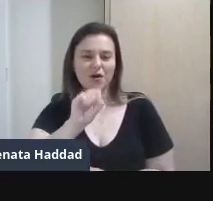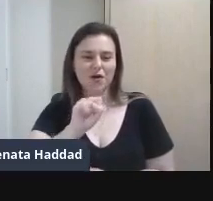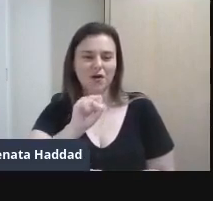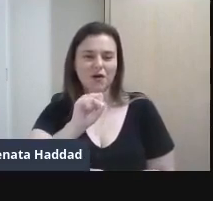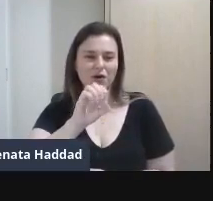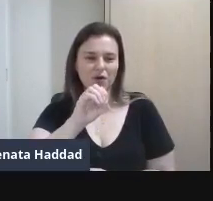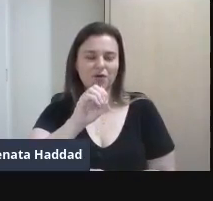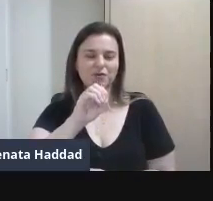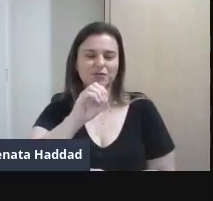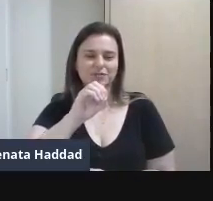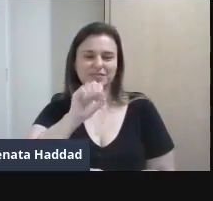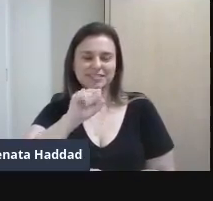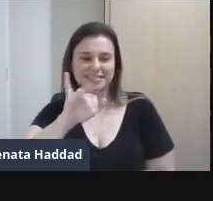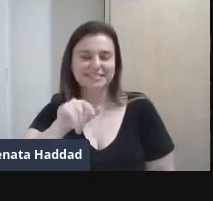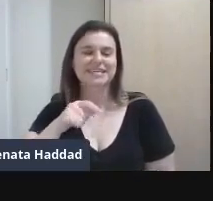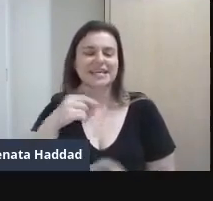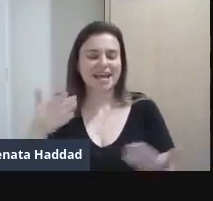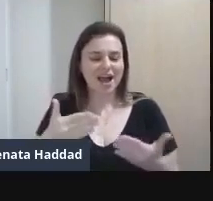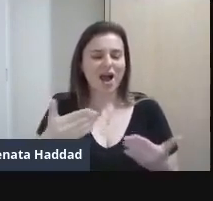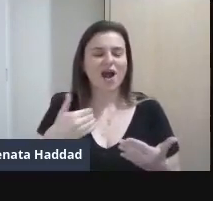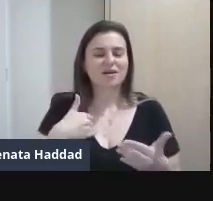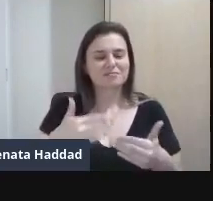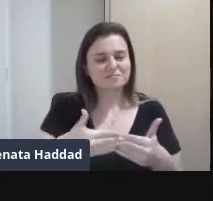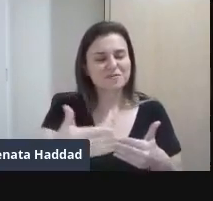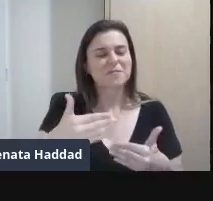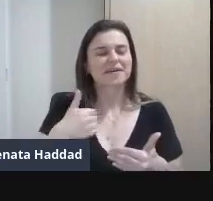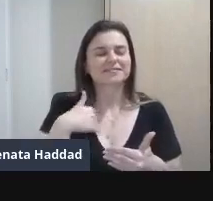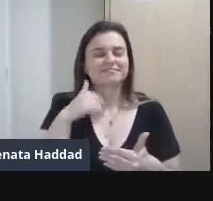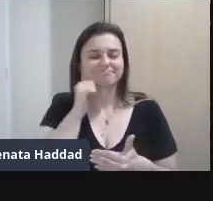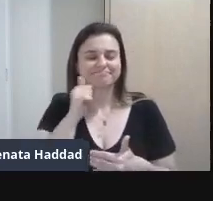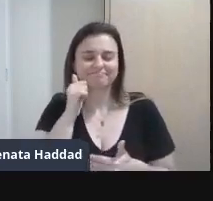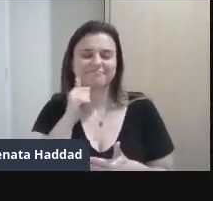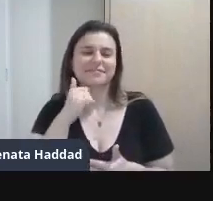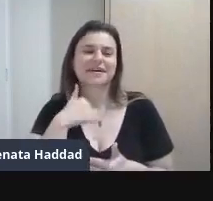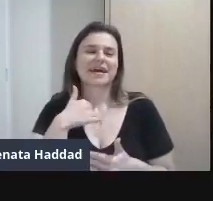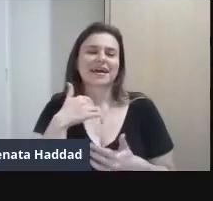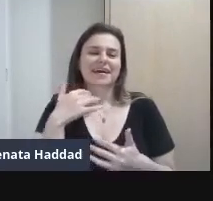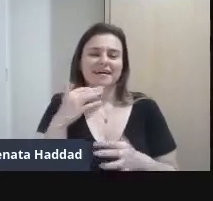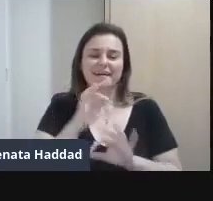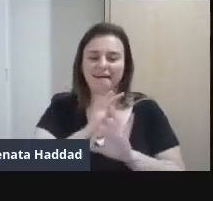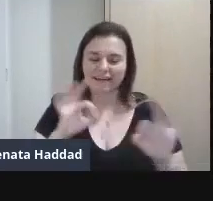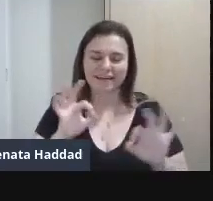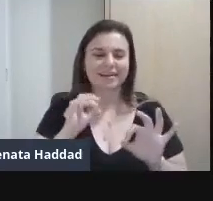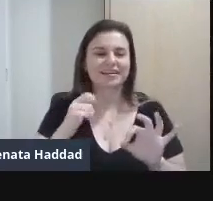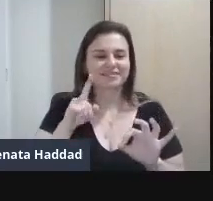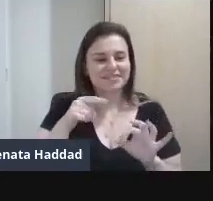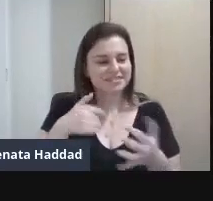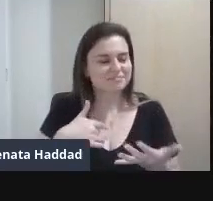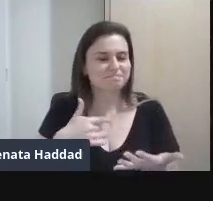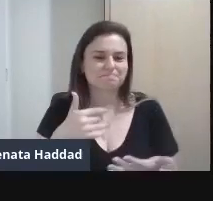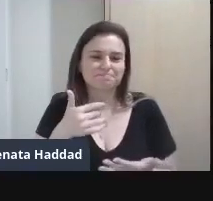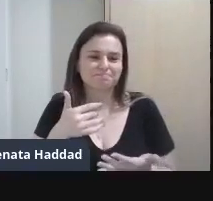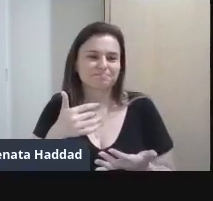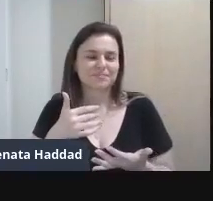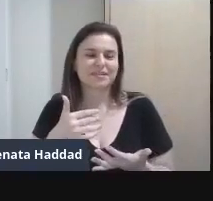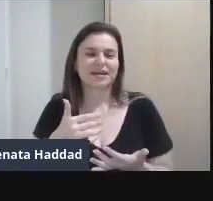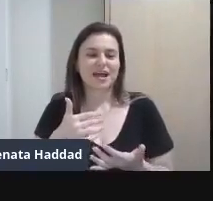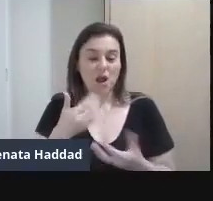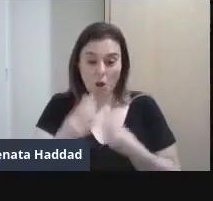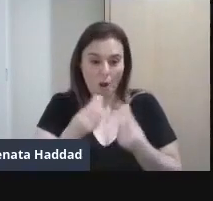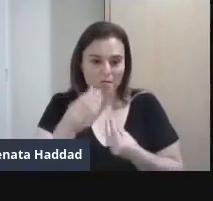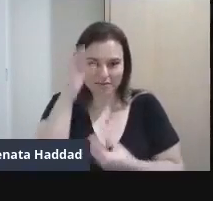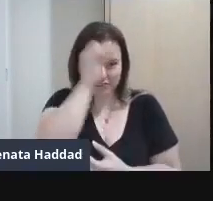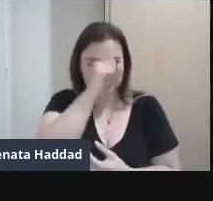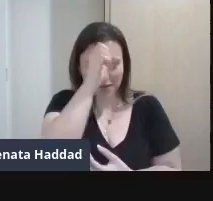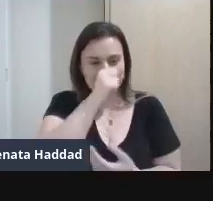Sobre essas mulheres Incríveis Muito obrigada Não é, Rosi? Menina Como que a gente aprende Por meio dessas mulheres E como a